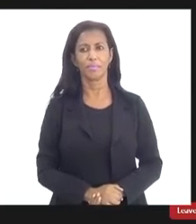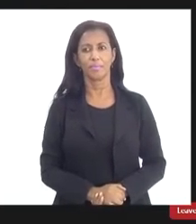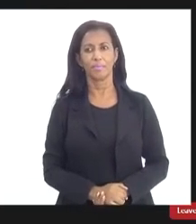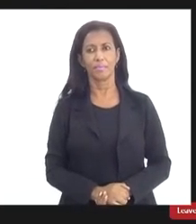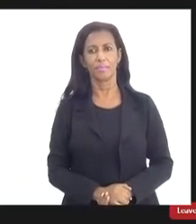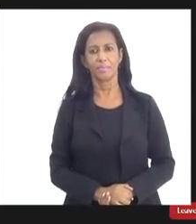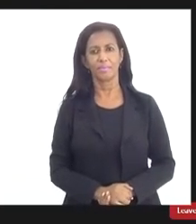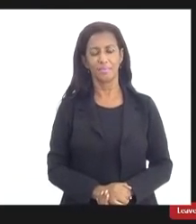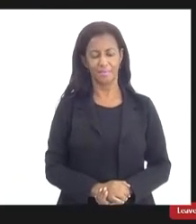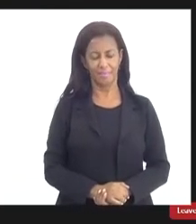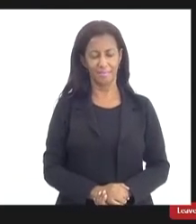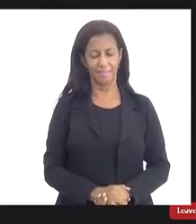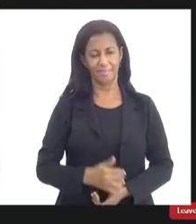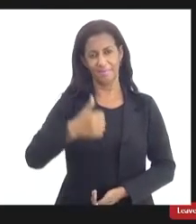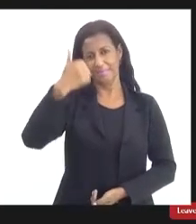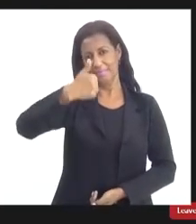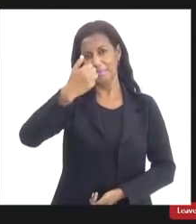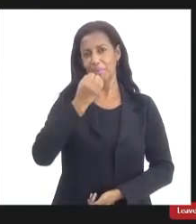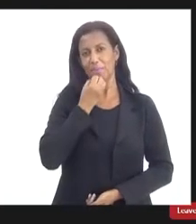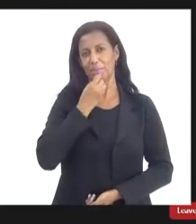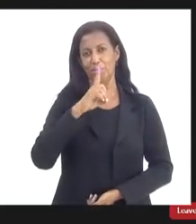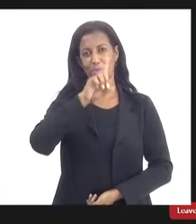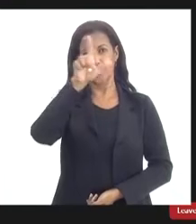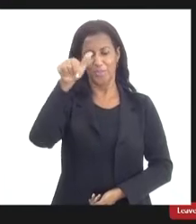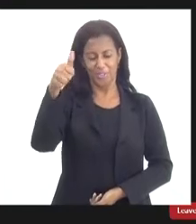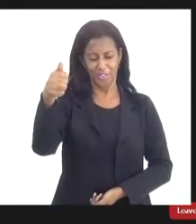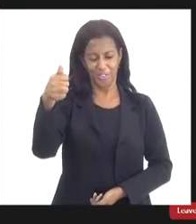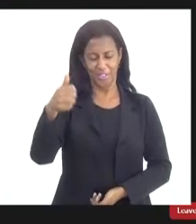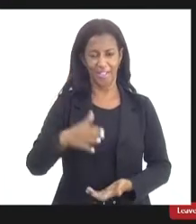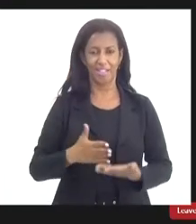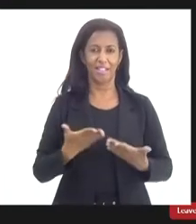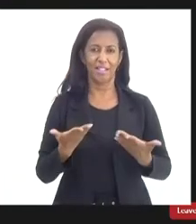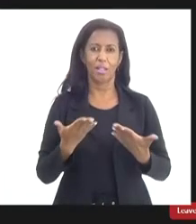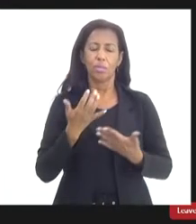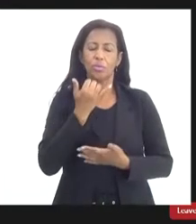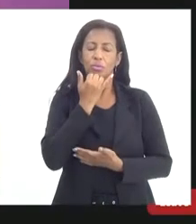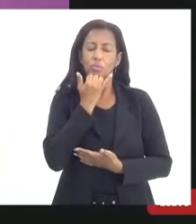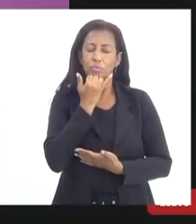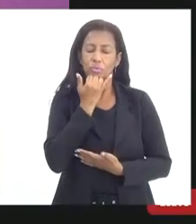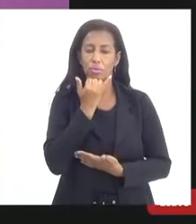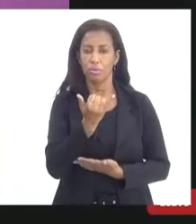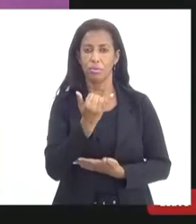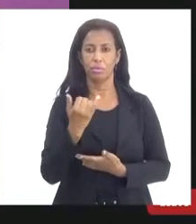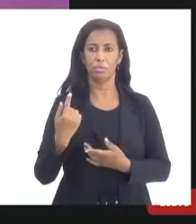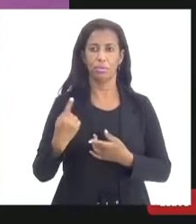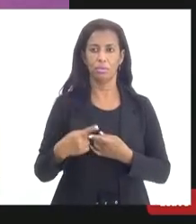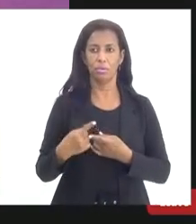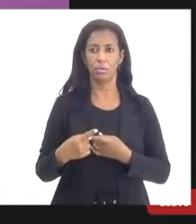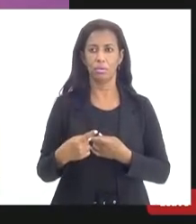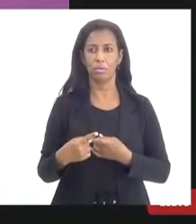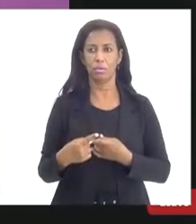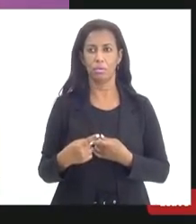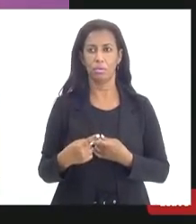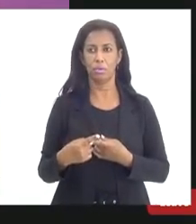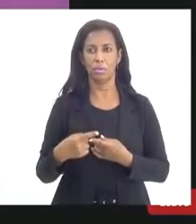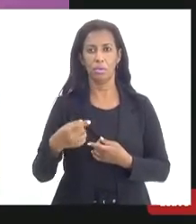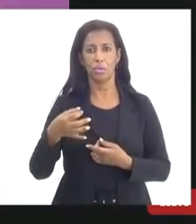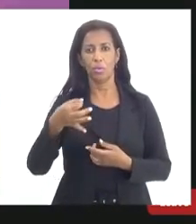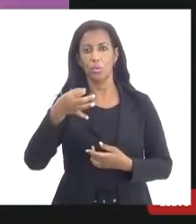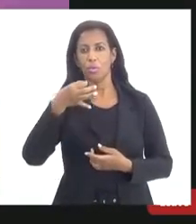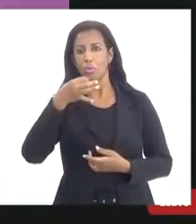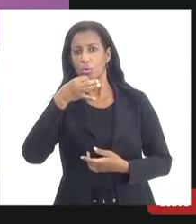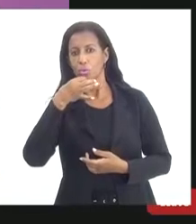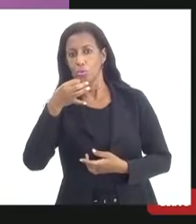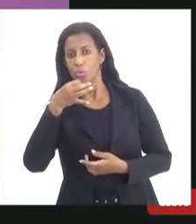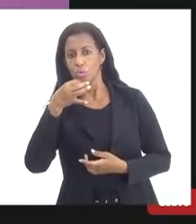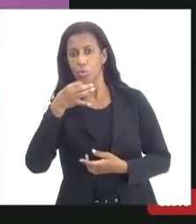primeiro bom dia eu gostaria de pedir desculpas por estar aqui com o áudio e o